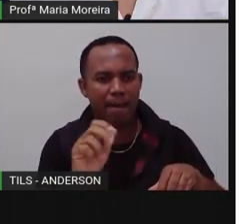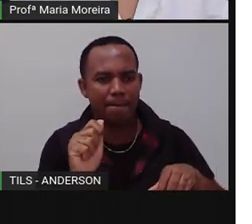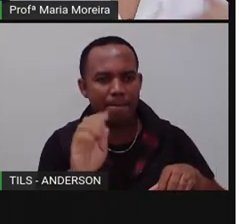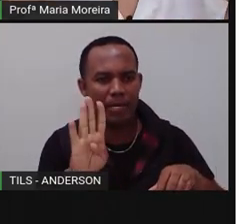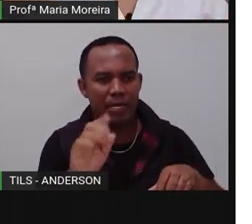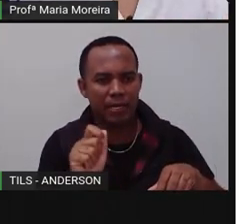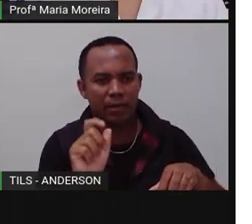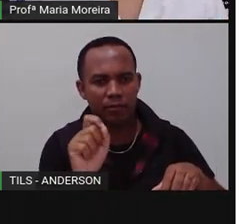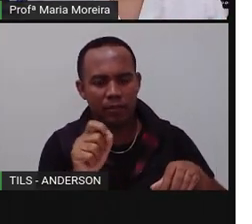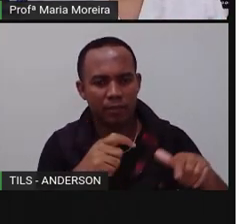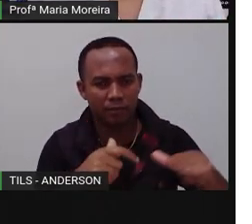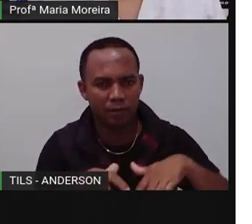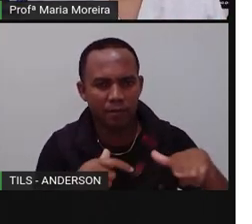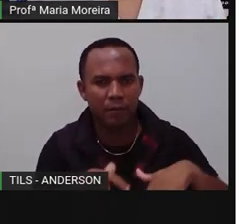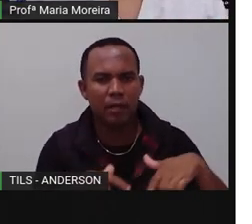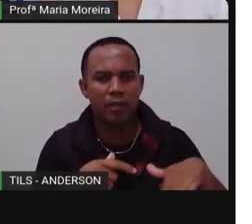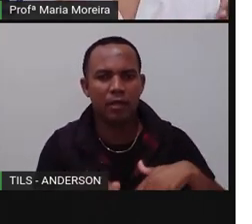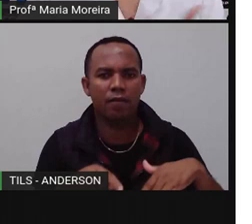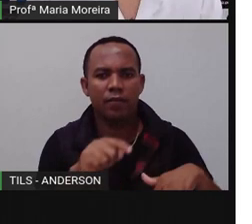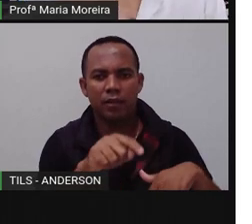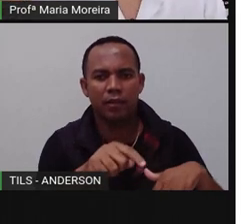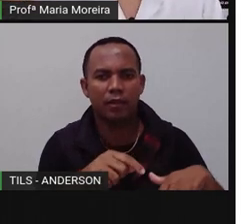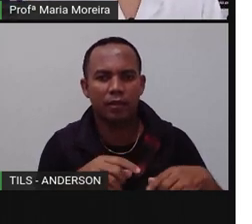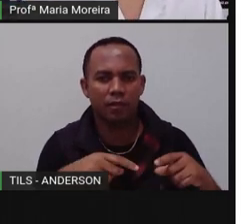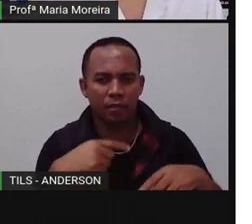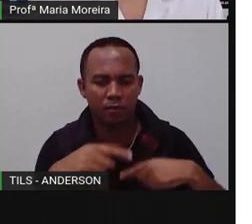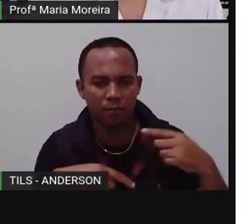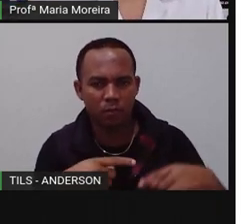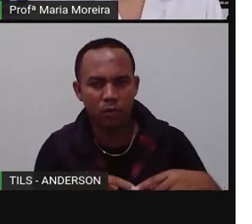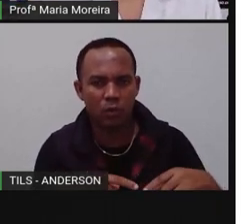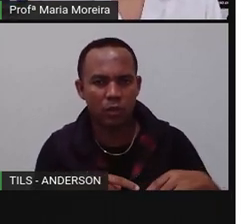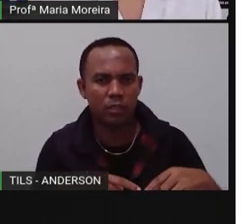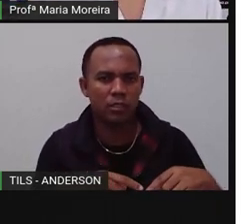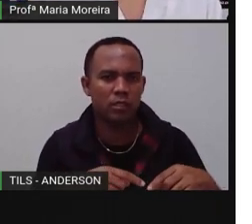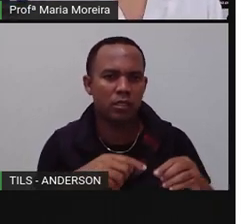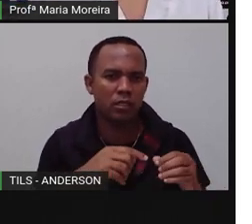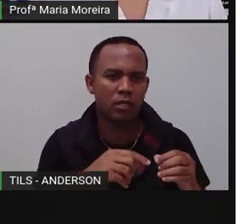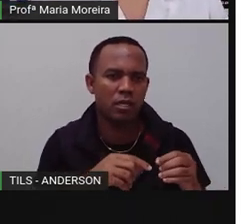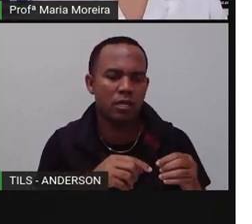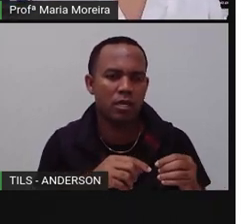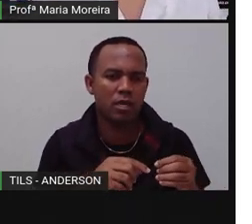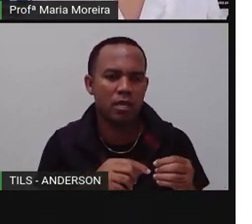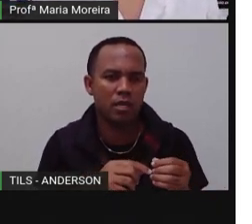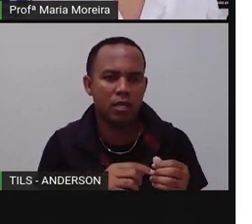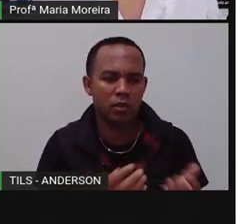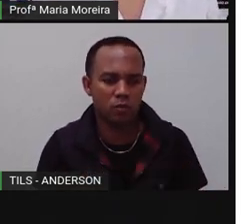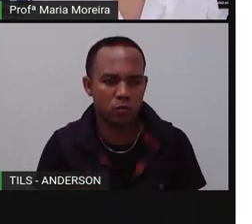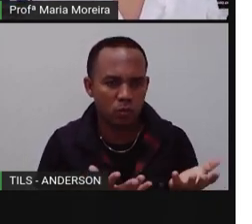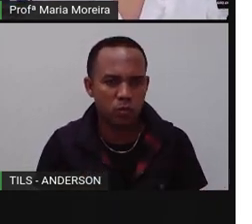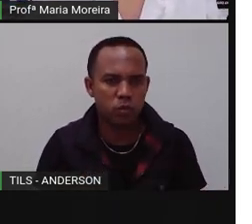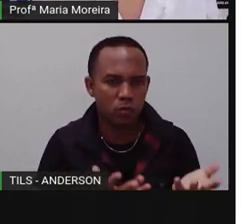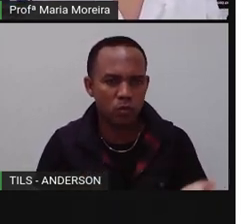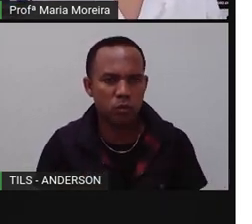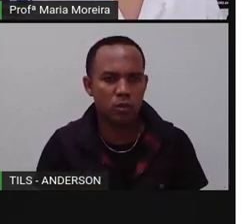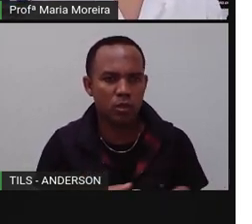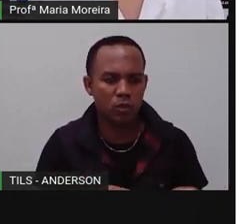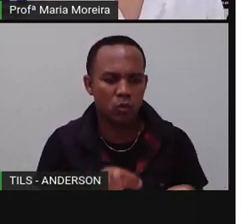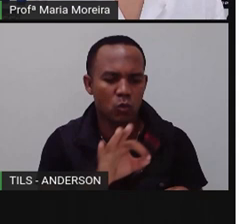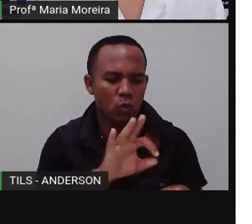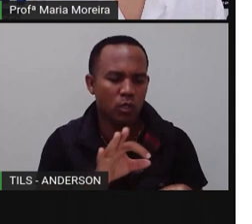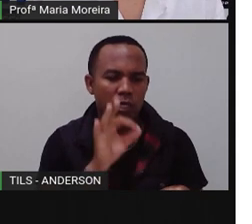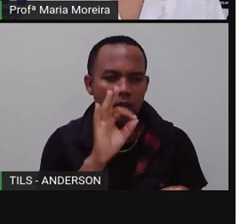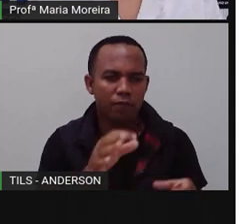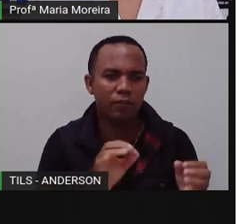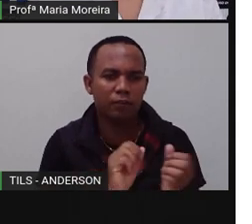Então, os escravos, eles trabalharam na produção do açúcar, depois na produção do café, né? E acabaram, assim, contribuindo com